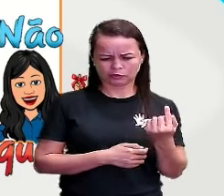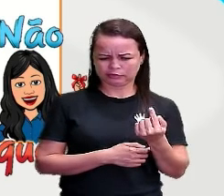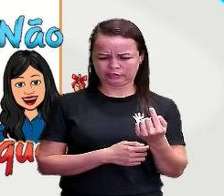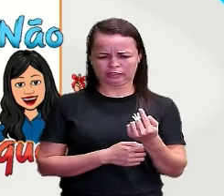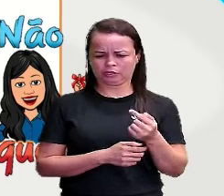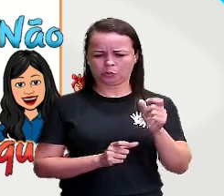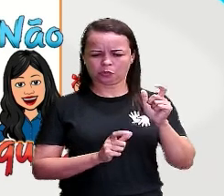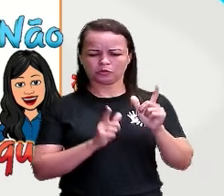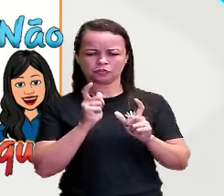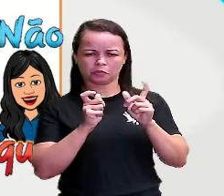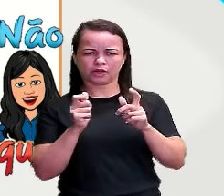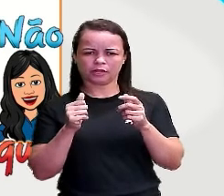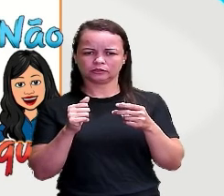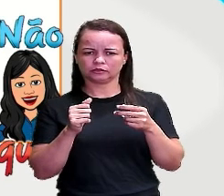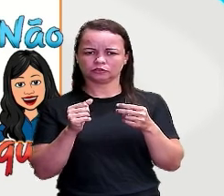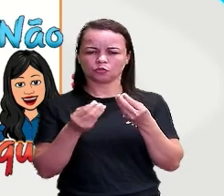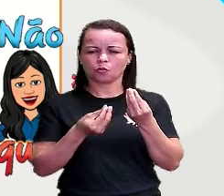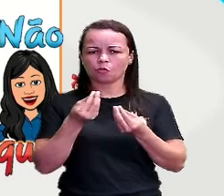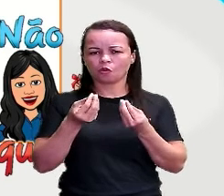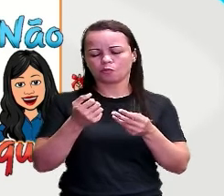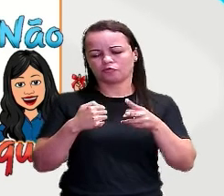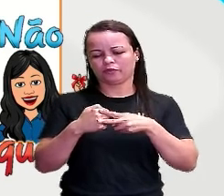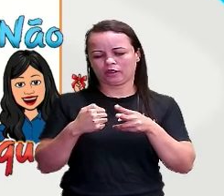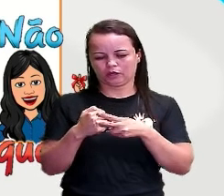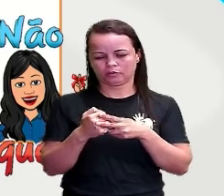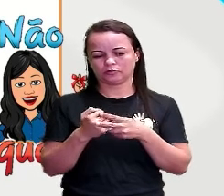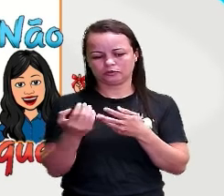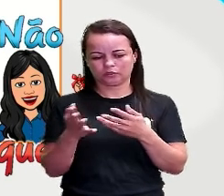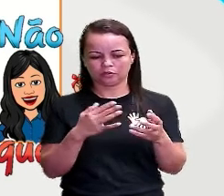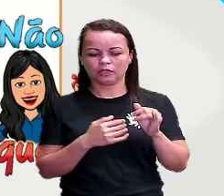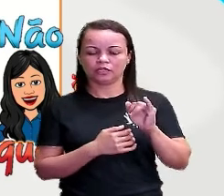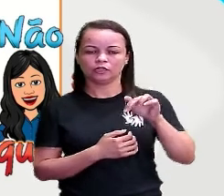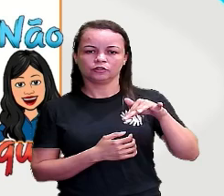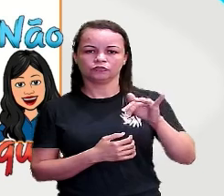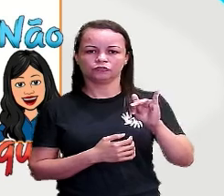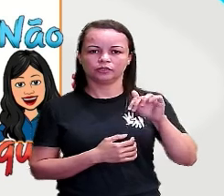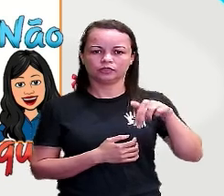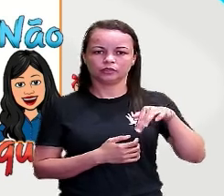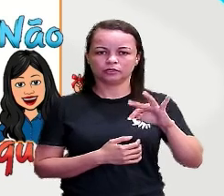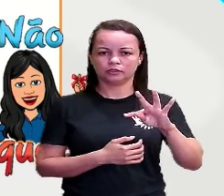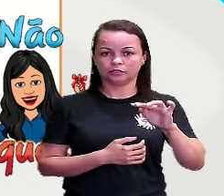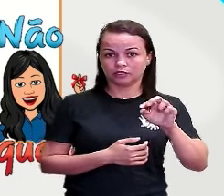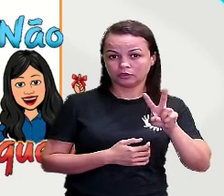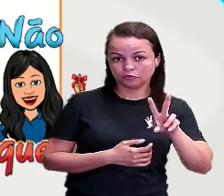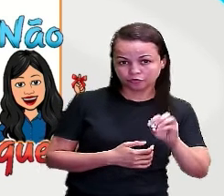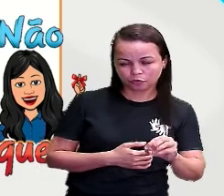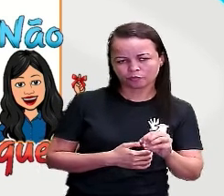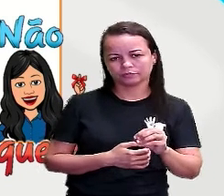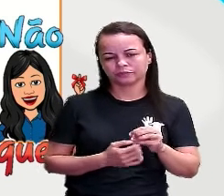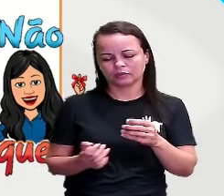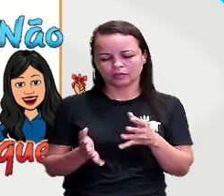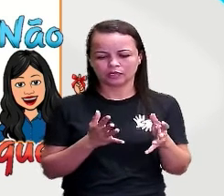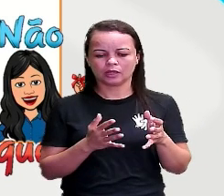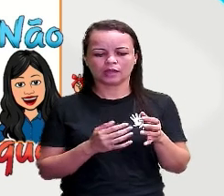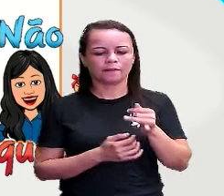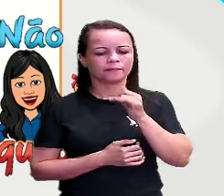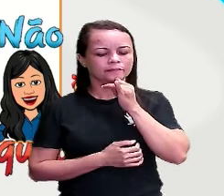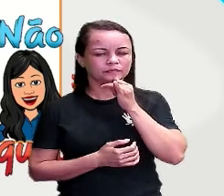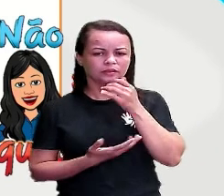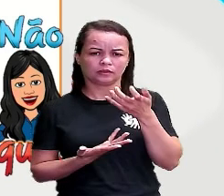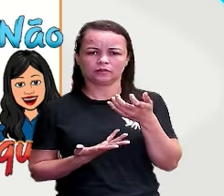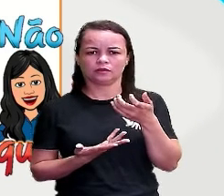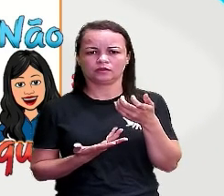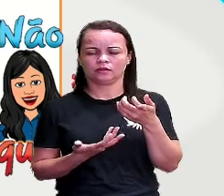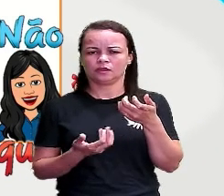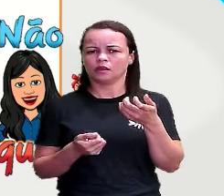Então, uma das formas pode ser no infinitivo, né? Que ele vai ser em pessoal. Por exemplo, fazer exercício